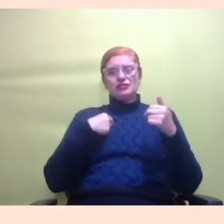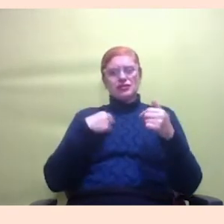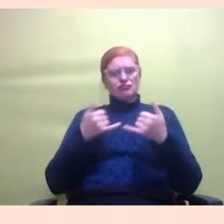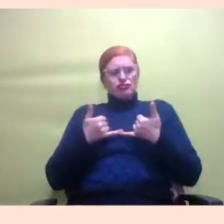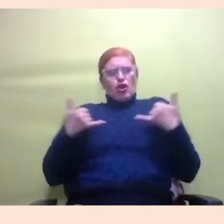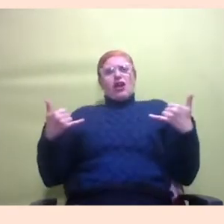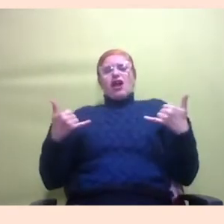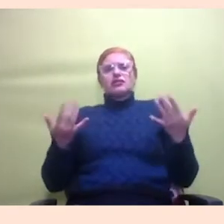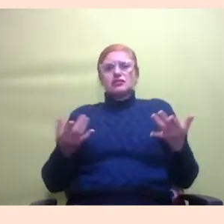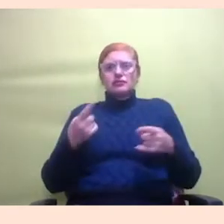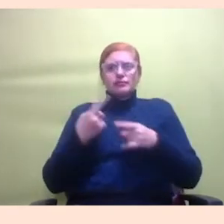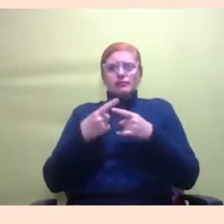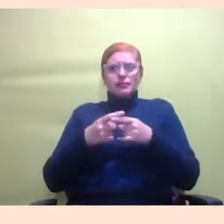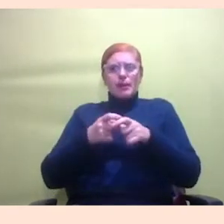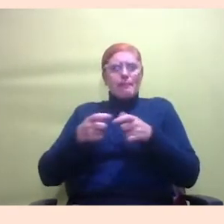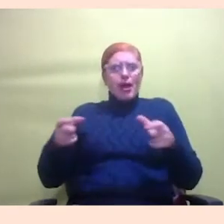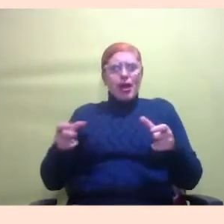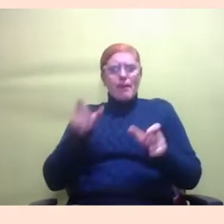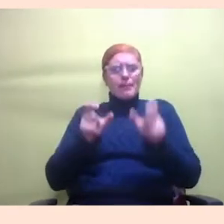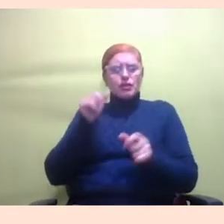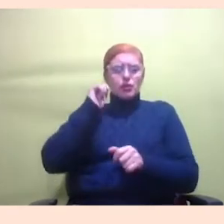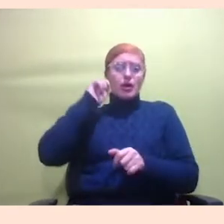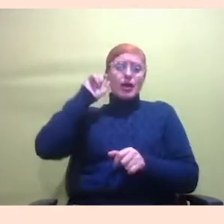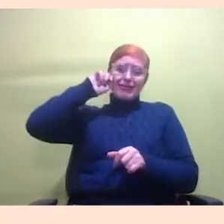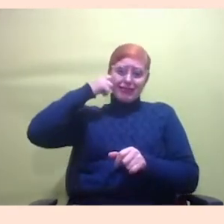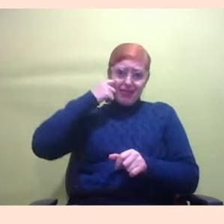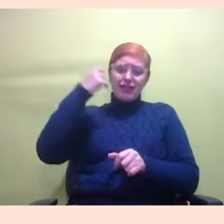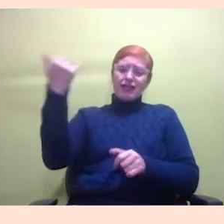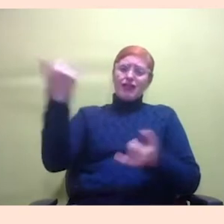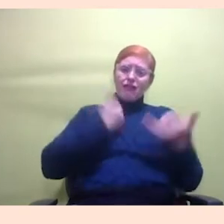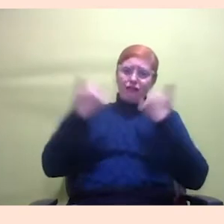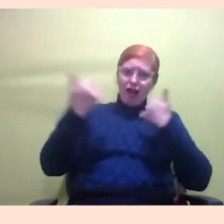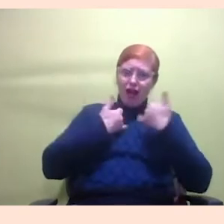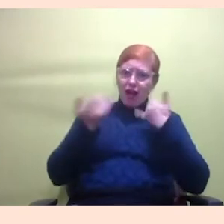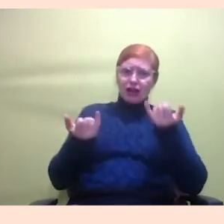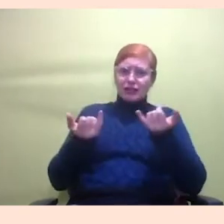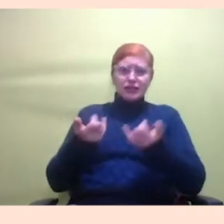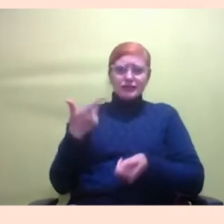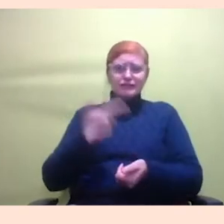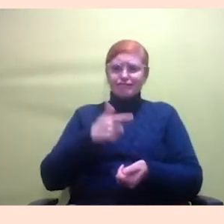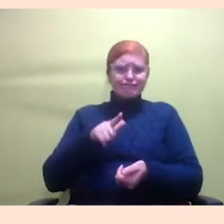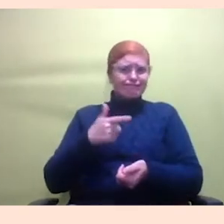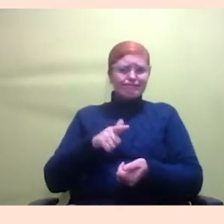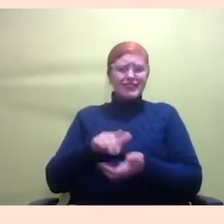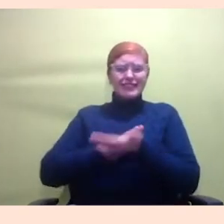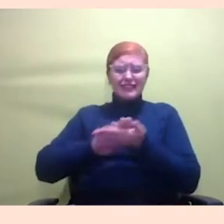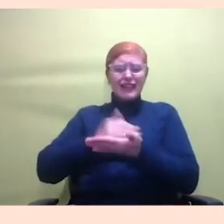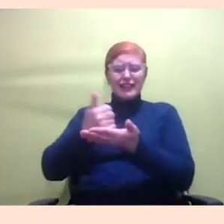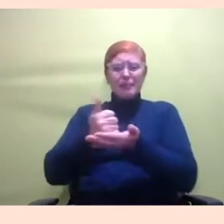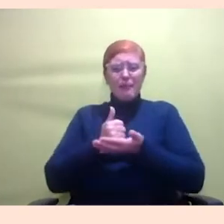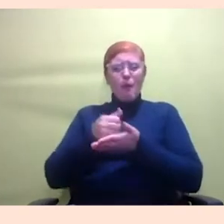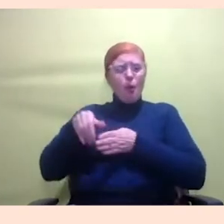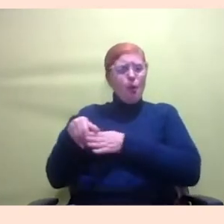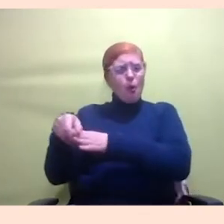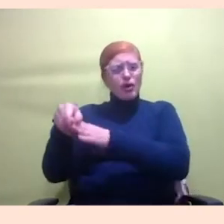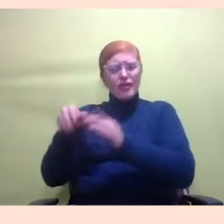pessoas negras que nos procuram para falar sobre como elas não têm nenhum apoio do orientador nem só